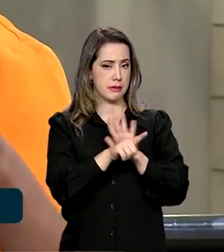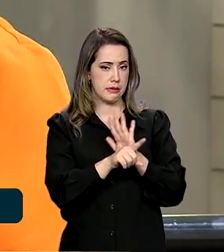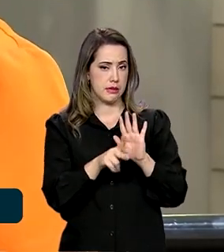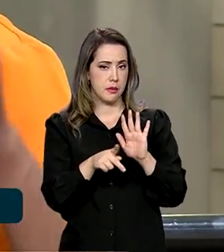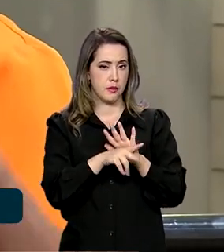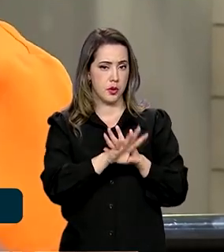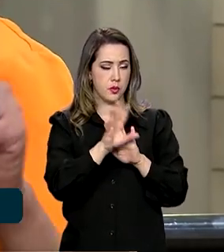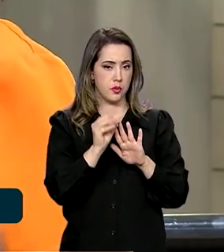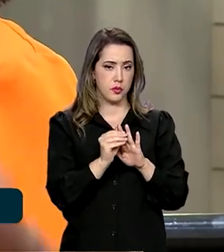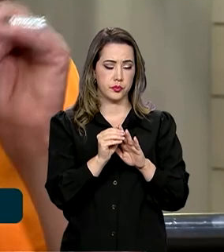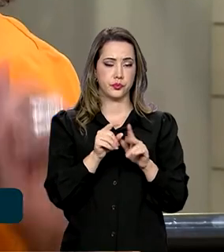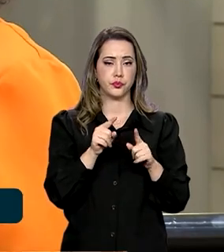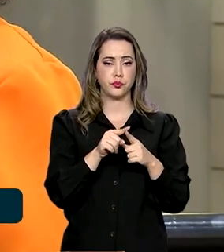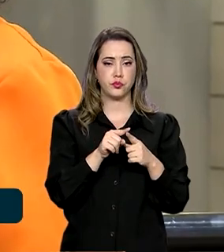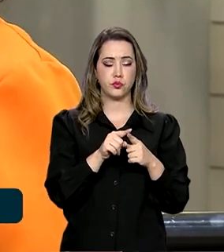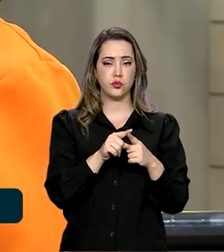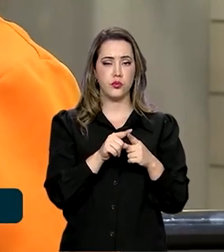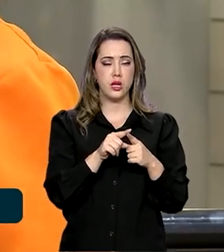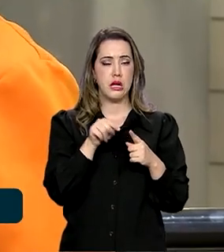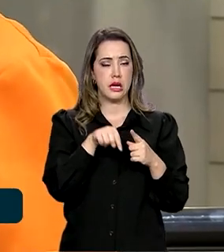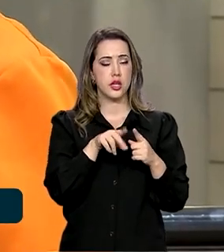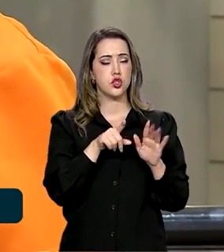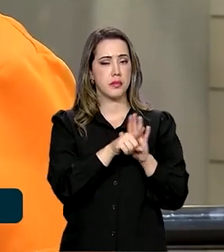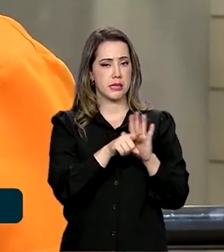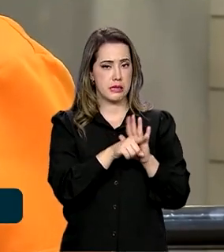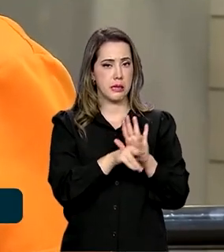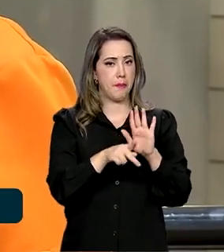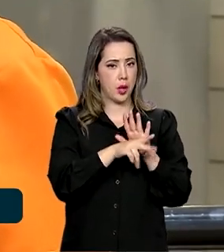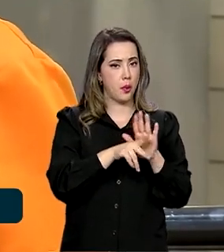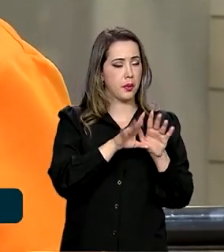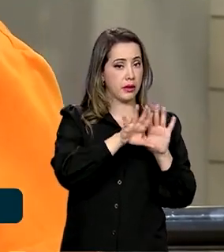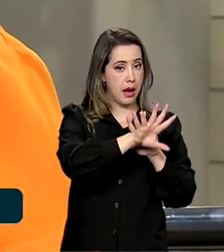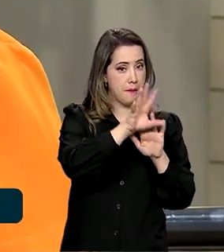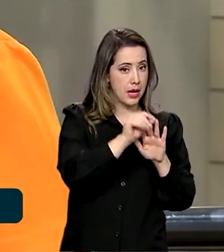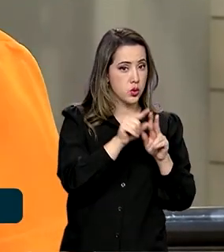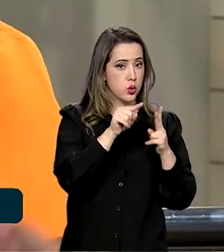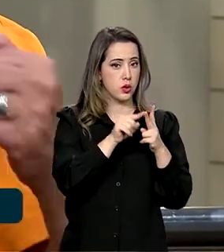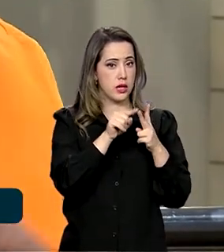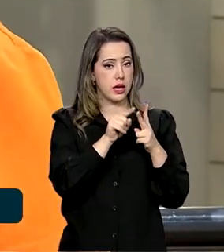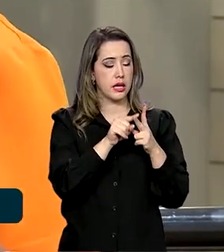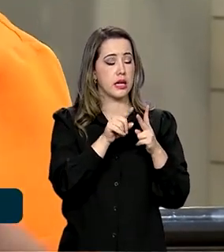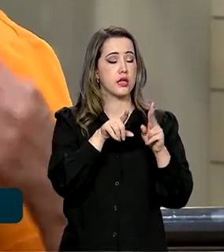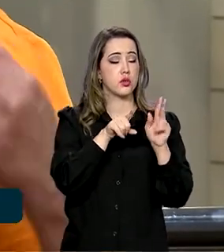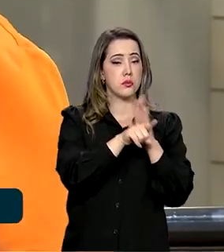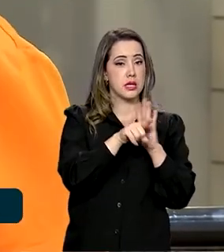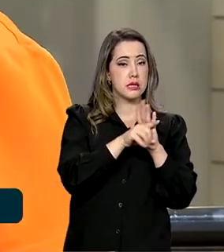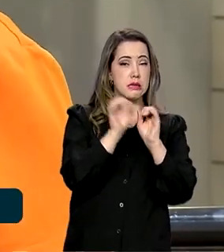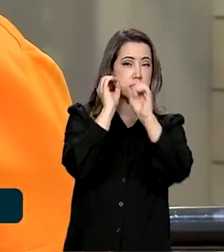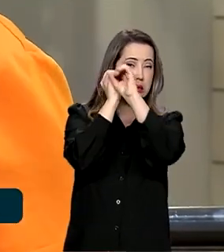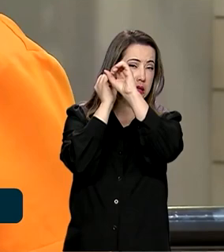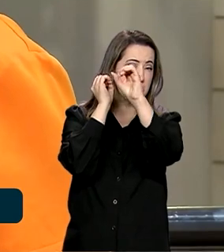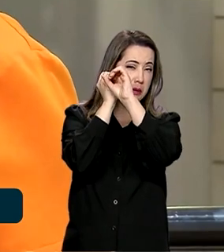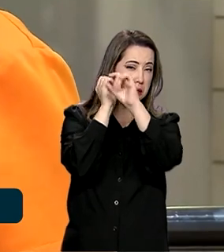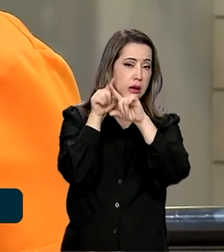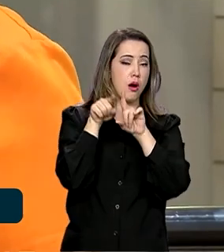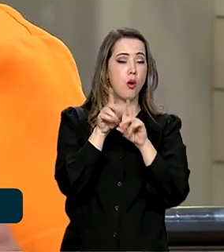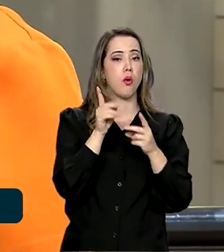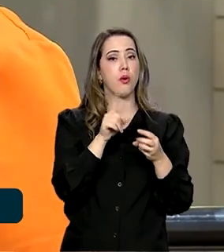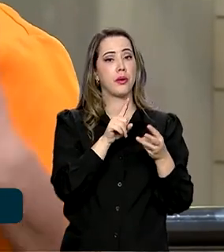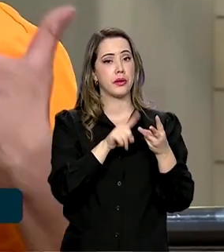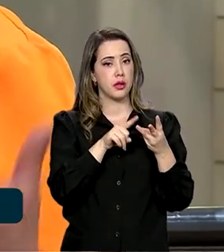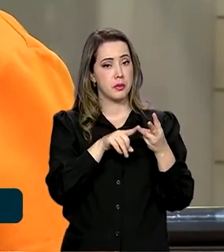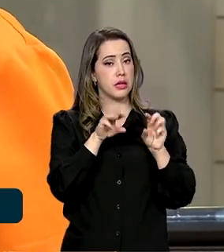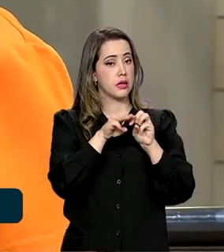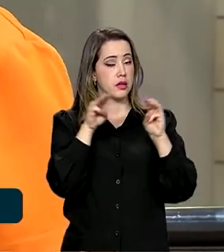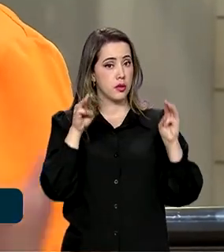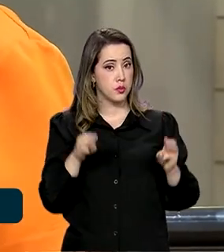Amazônia e o INPE é o Instituto Nacional de Pesquisas Espaciais. Também temos o Instituto Mamirauá e ainda tem o Museu Gilde, que é o museu mais